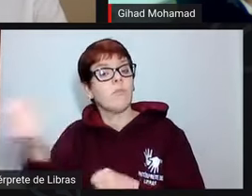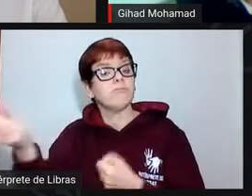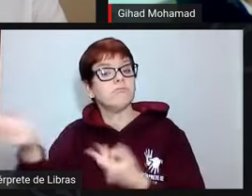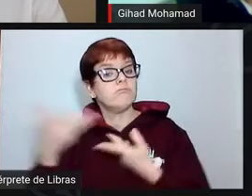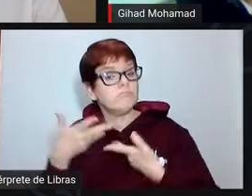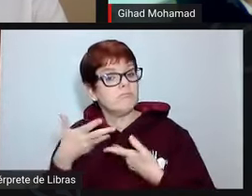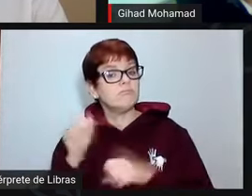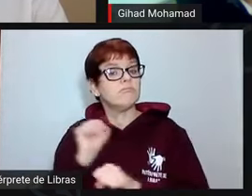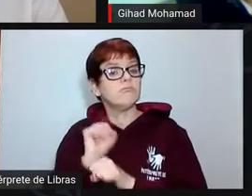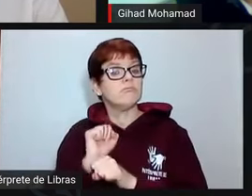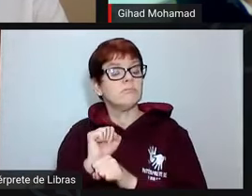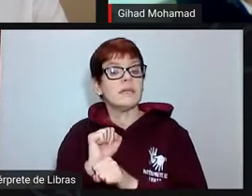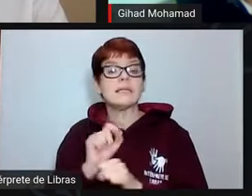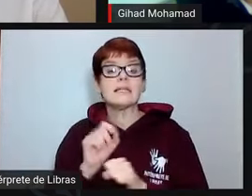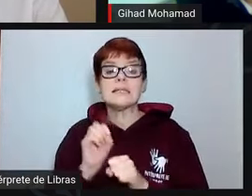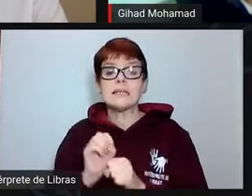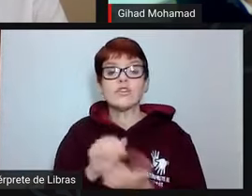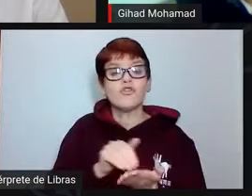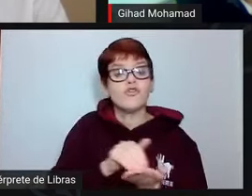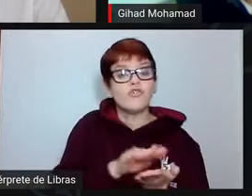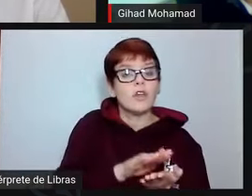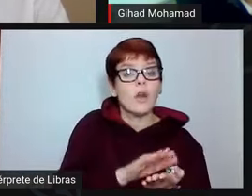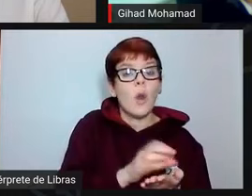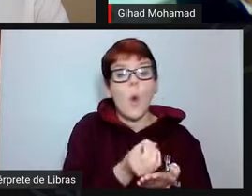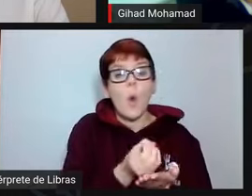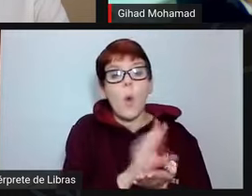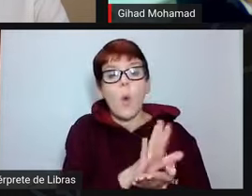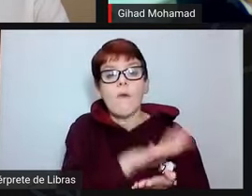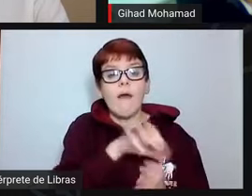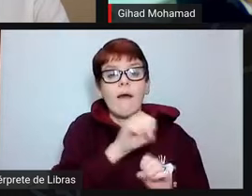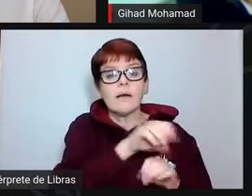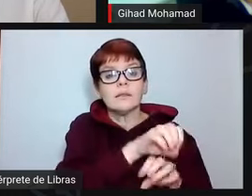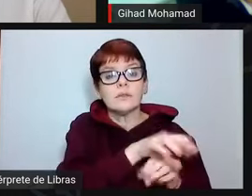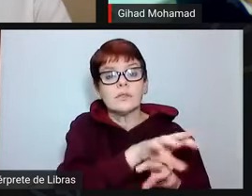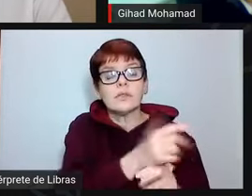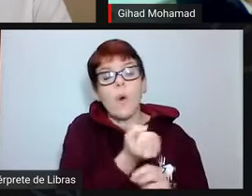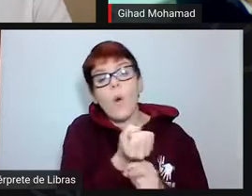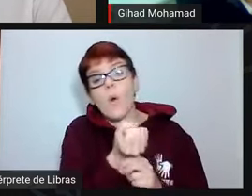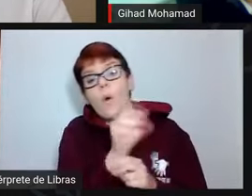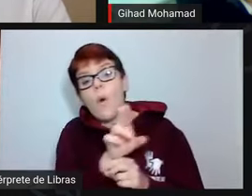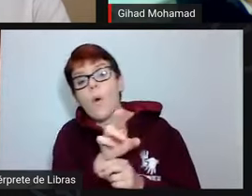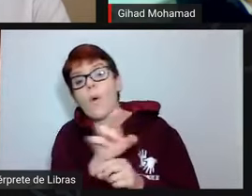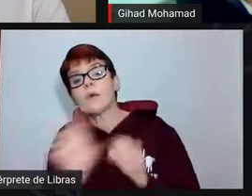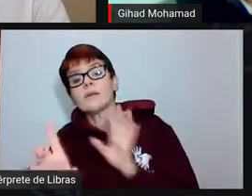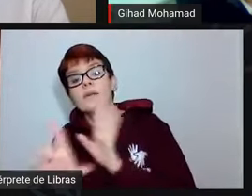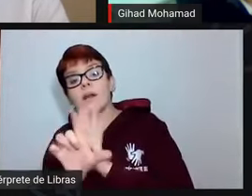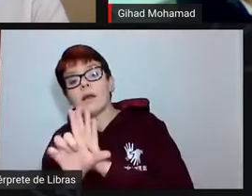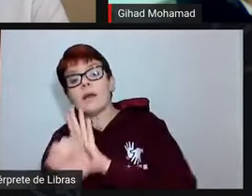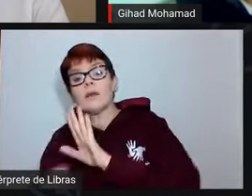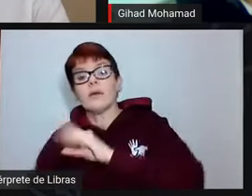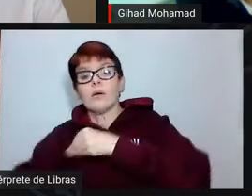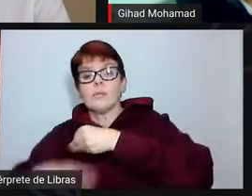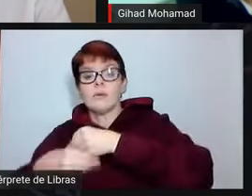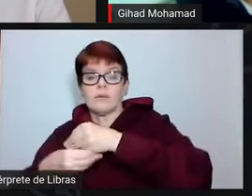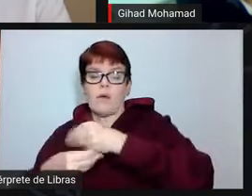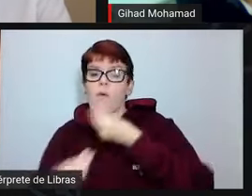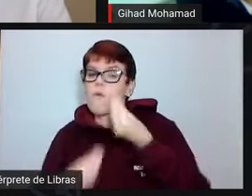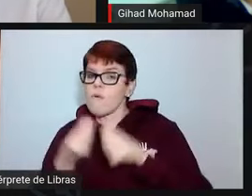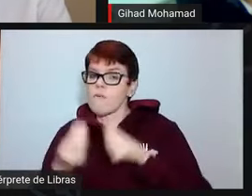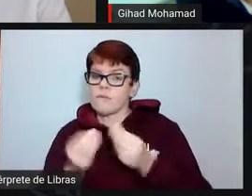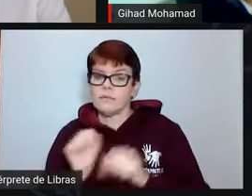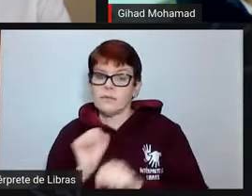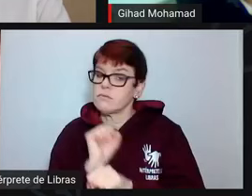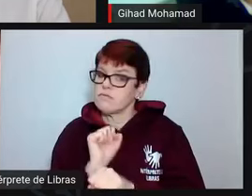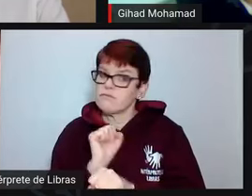excluir a área da educação dessa lei complementar, dos efeitos dessa lei complementar. Então, nós estamos,